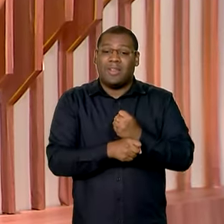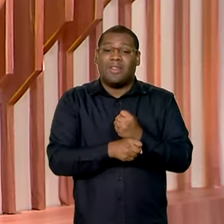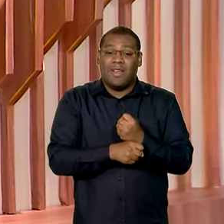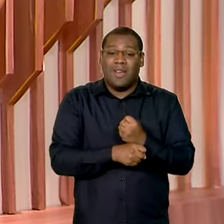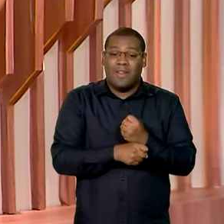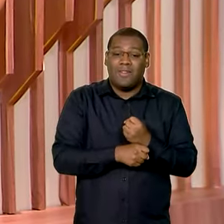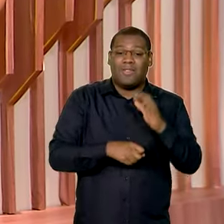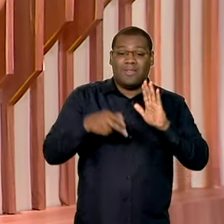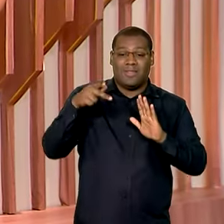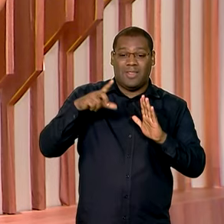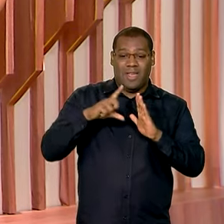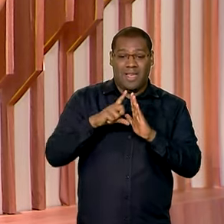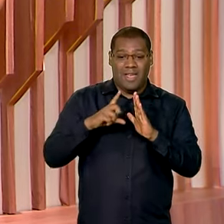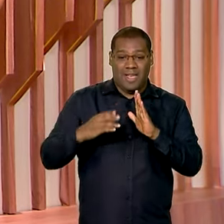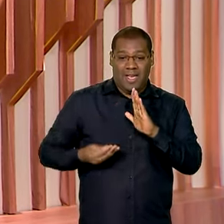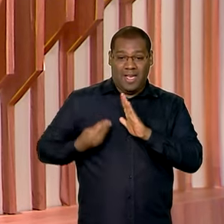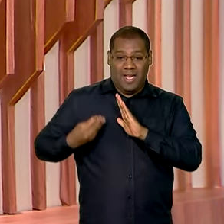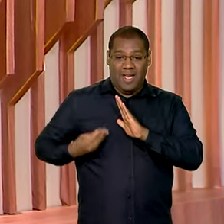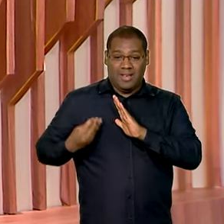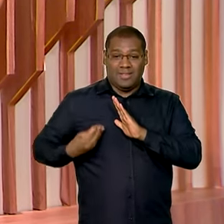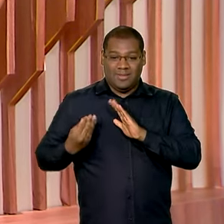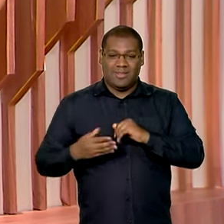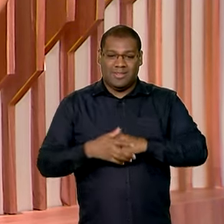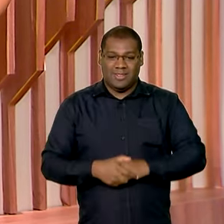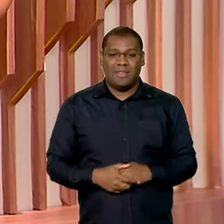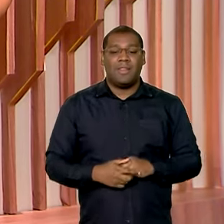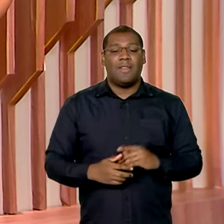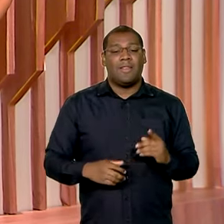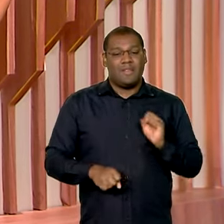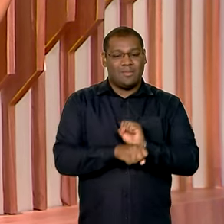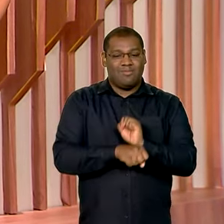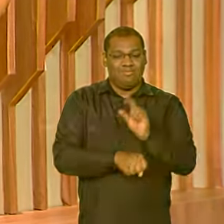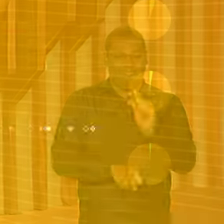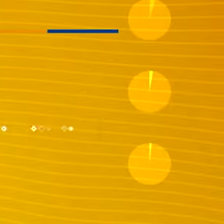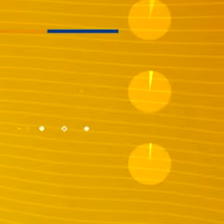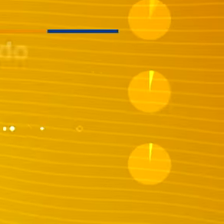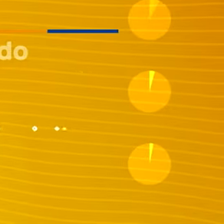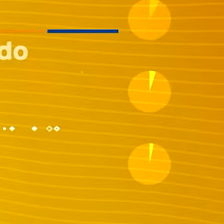Canal do Sertão, em São José da Tapera. A gente volta já já.